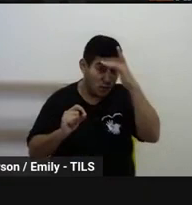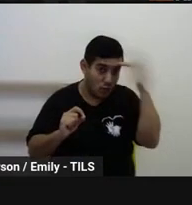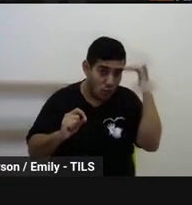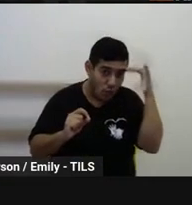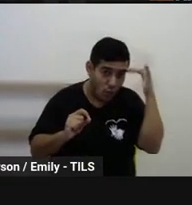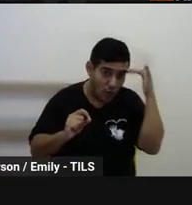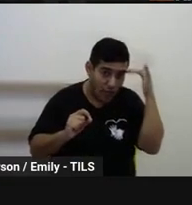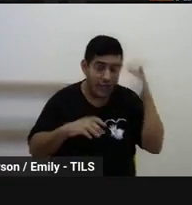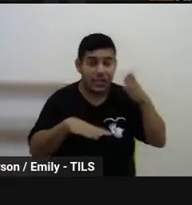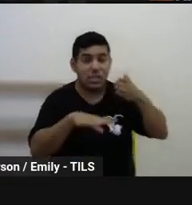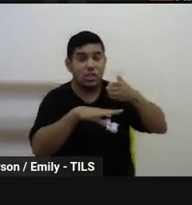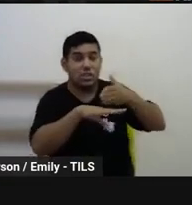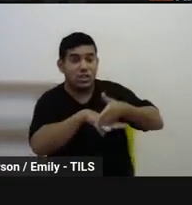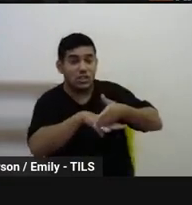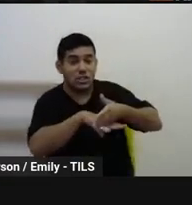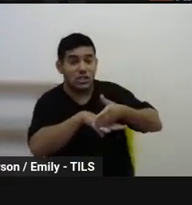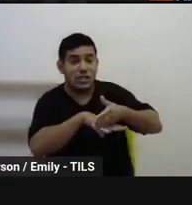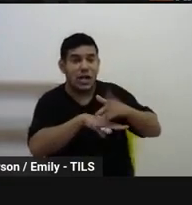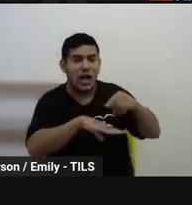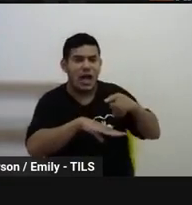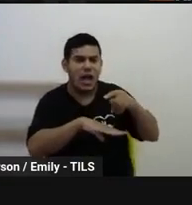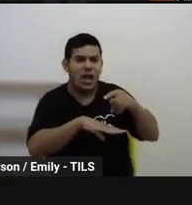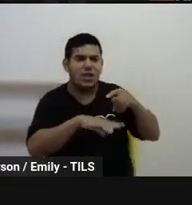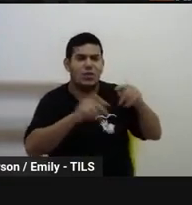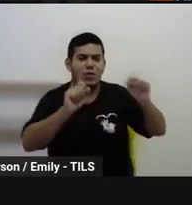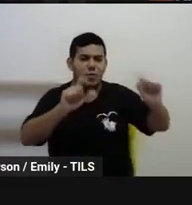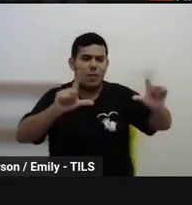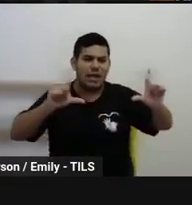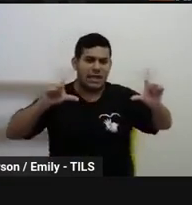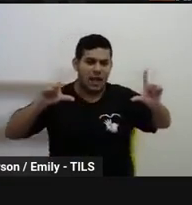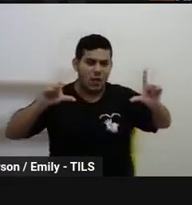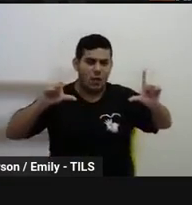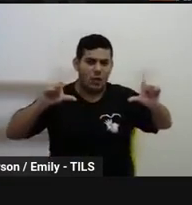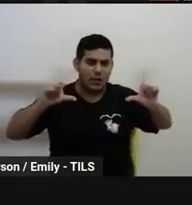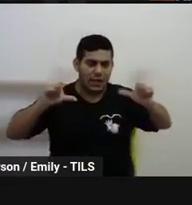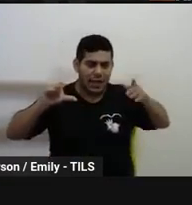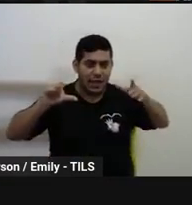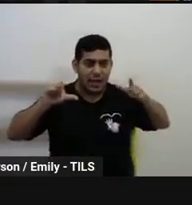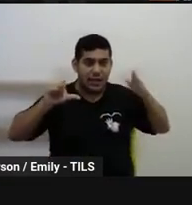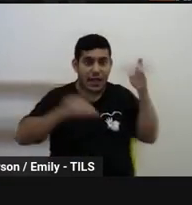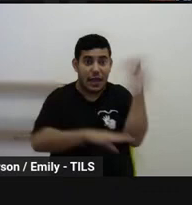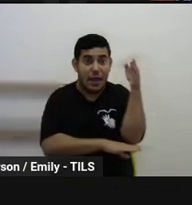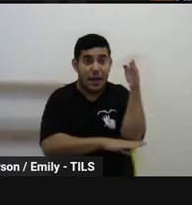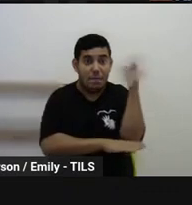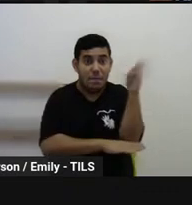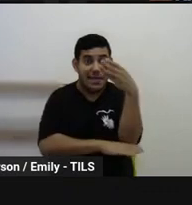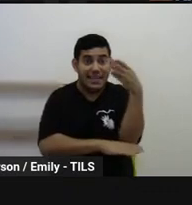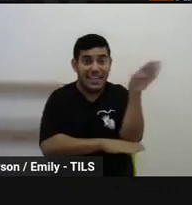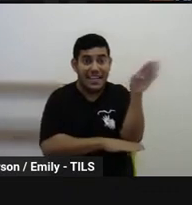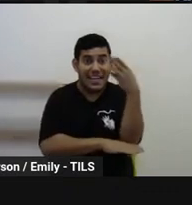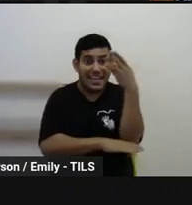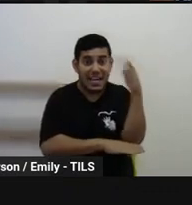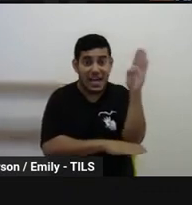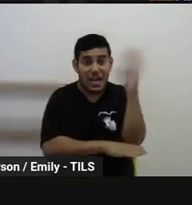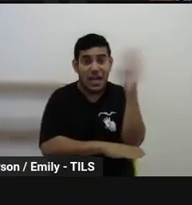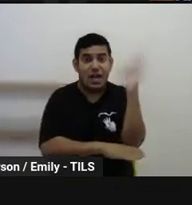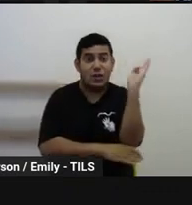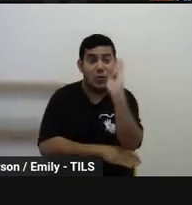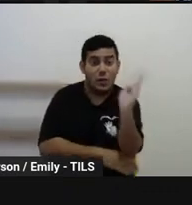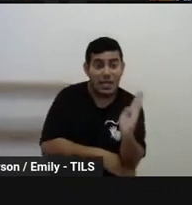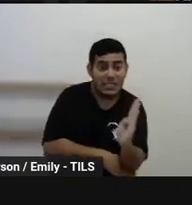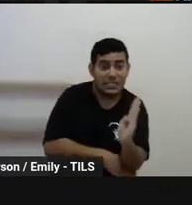é pensar de, talvez, no painel de entrada da escola, ter a bandeira do estudante também, com a bandeira do Brasil,